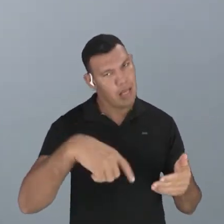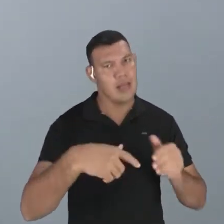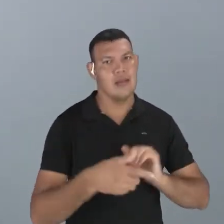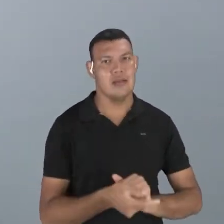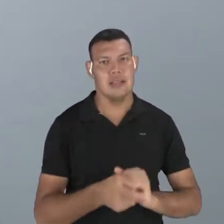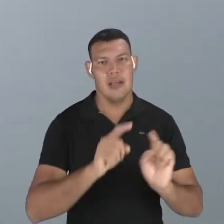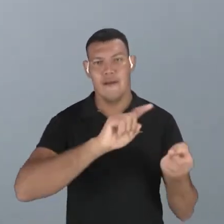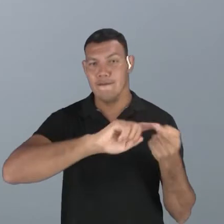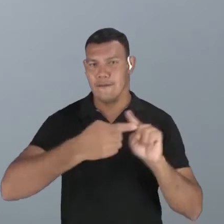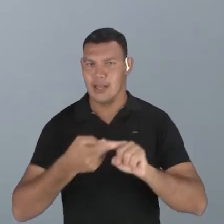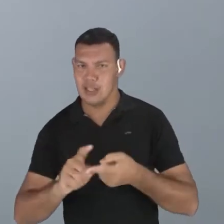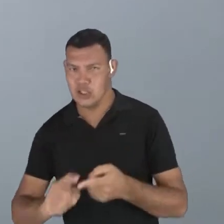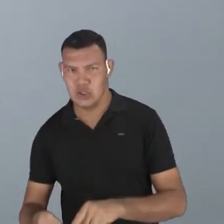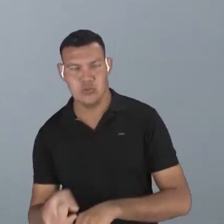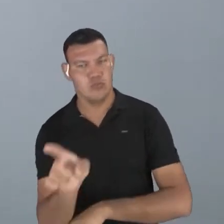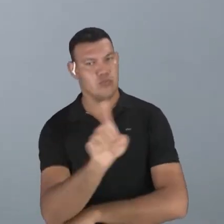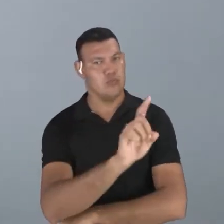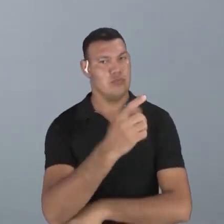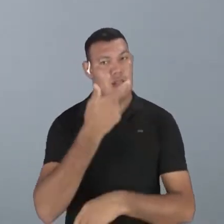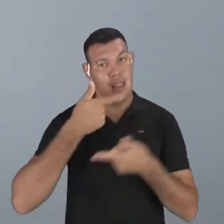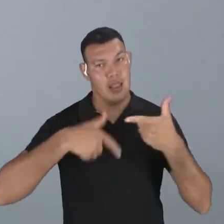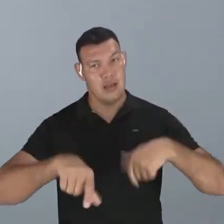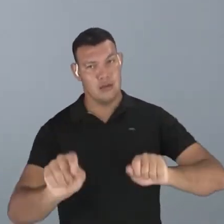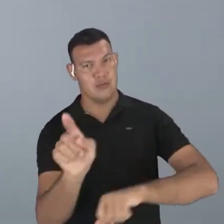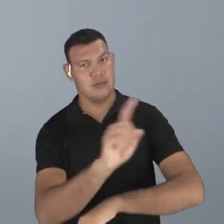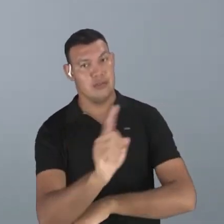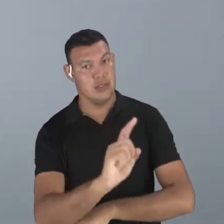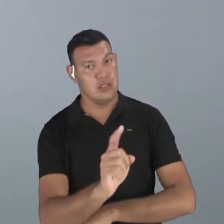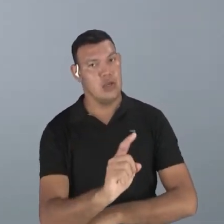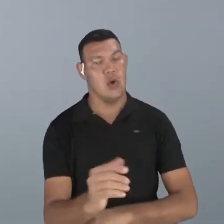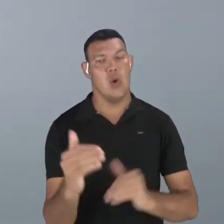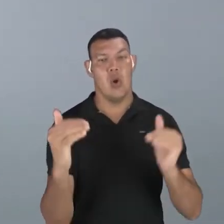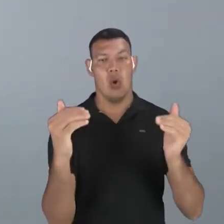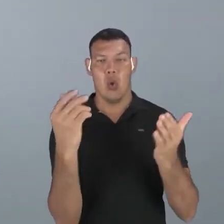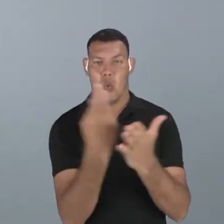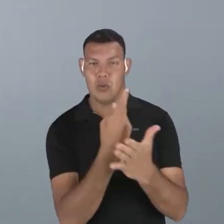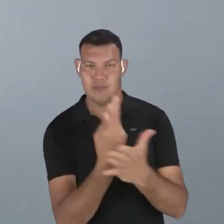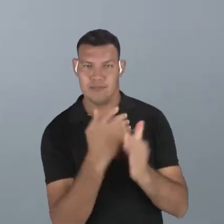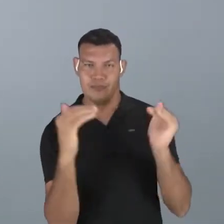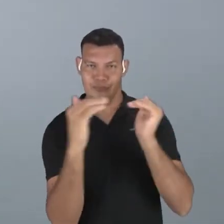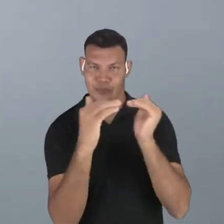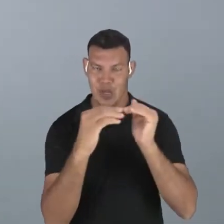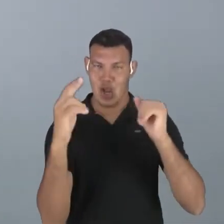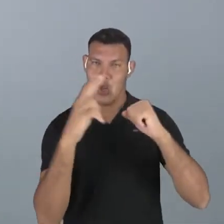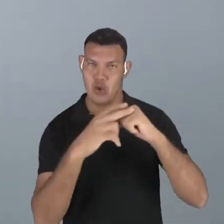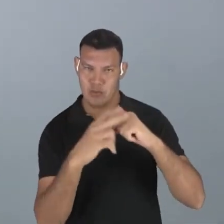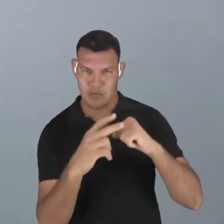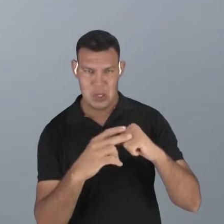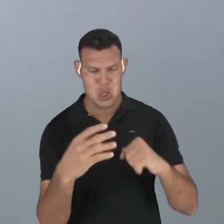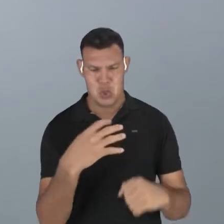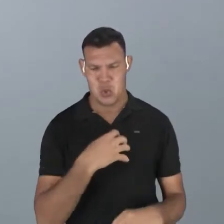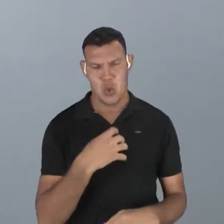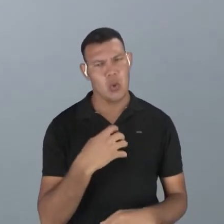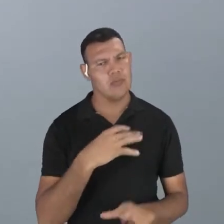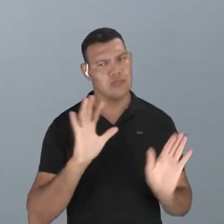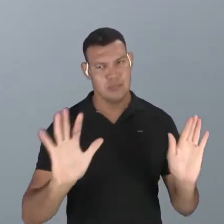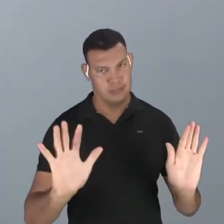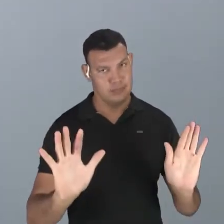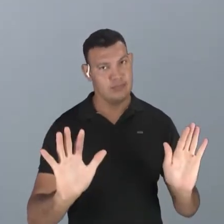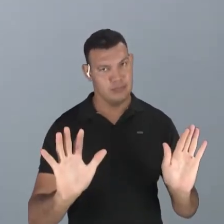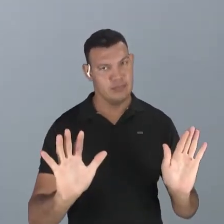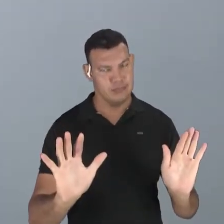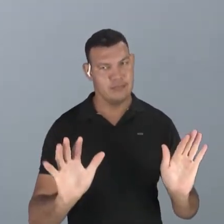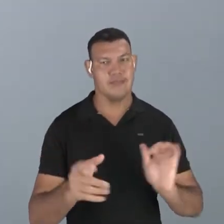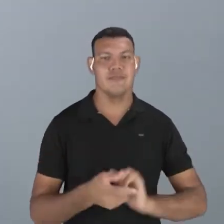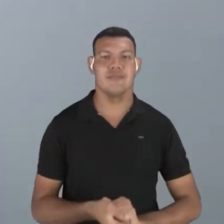não é a variação linguística, mas o erro de concordância verbal, ele é intencional para a interpretação do